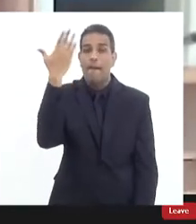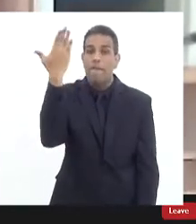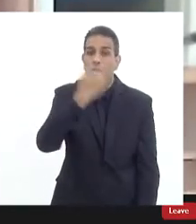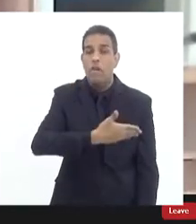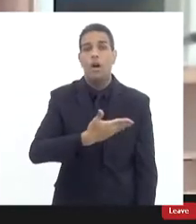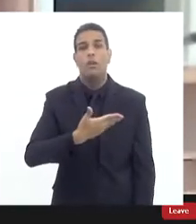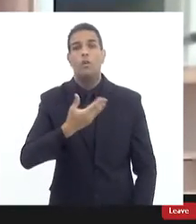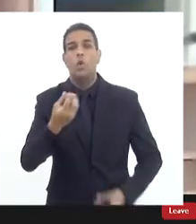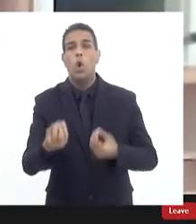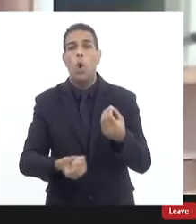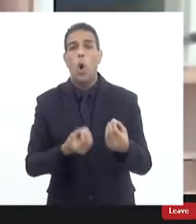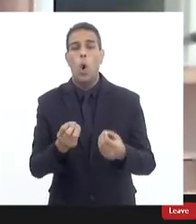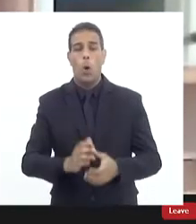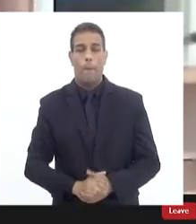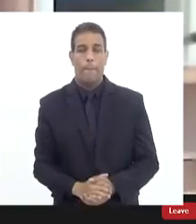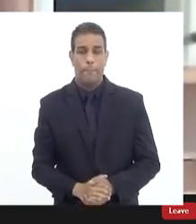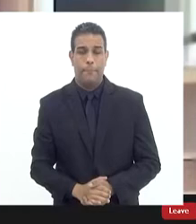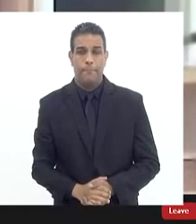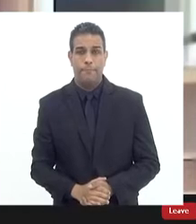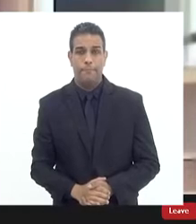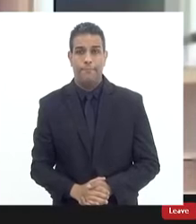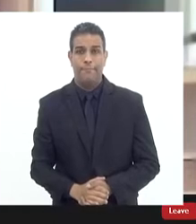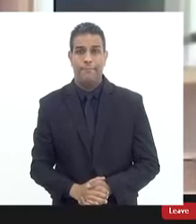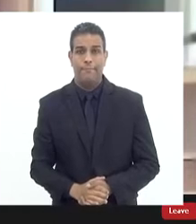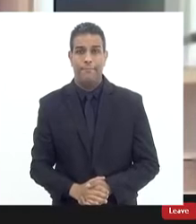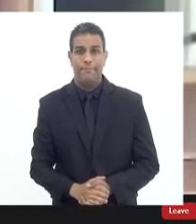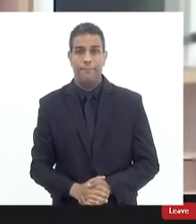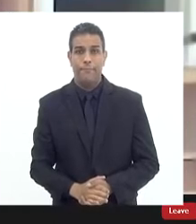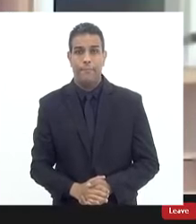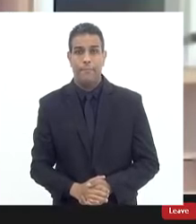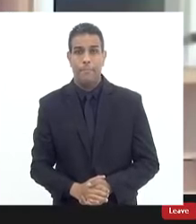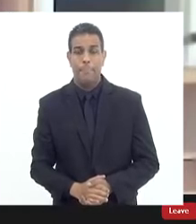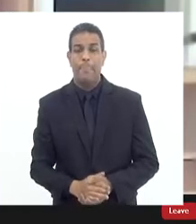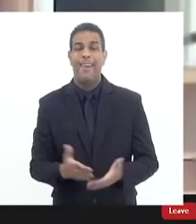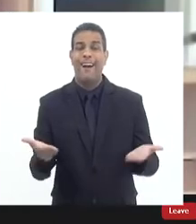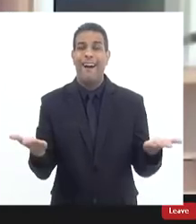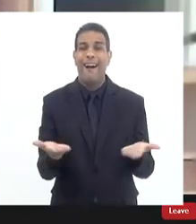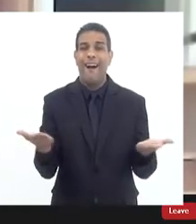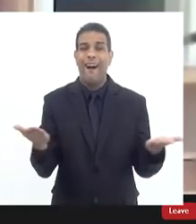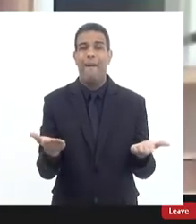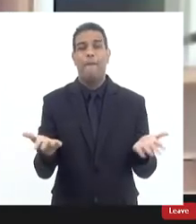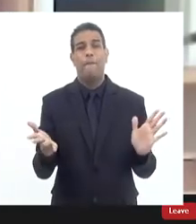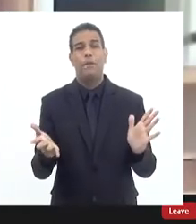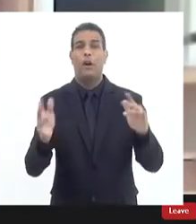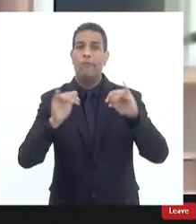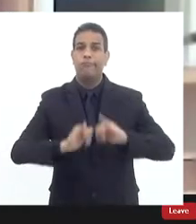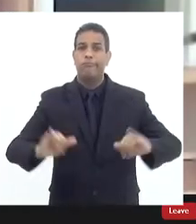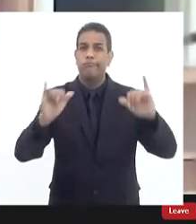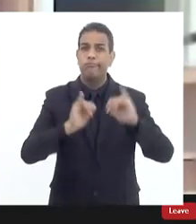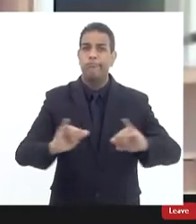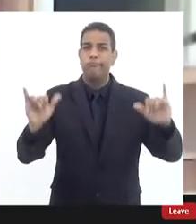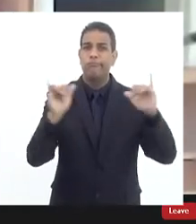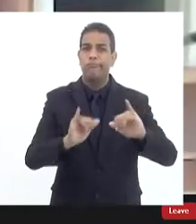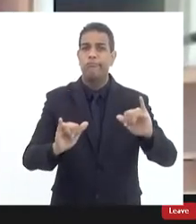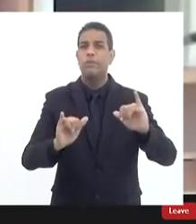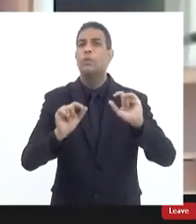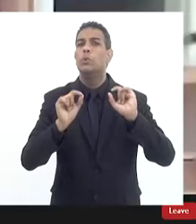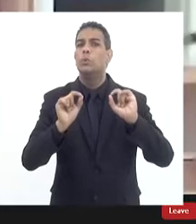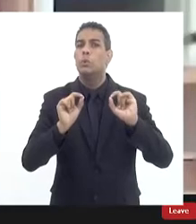preponderante que ao contrário do que se tem por vezes alardeado houve um